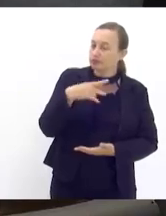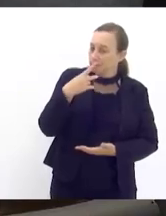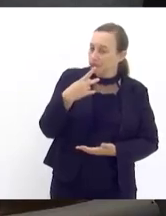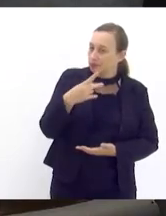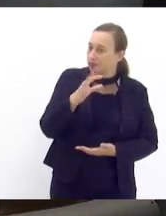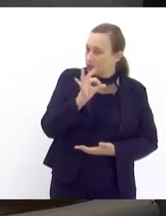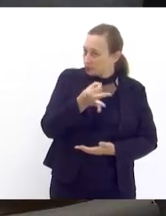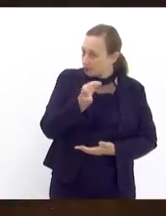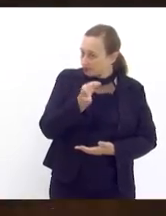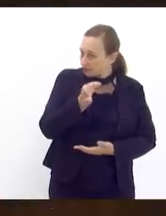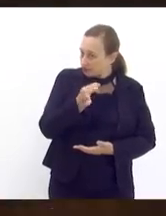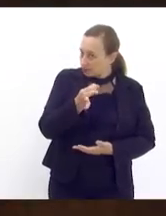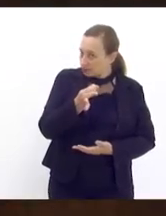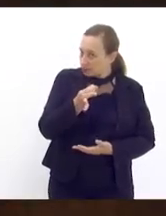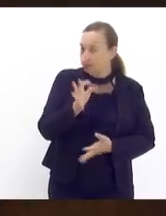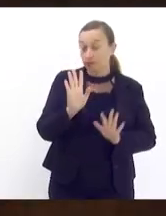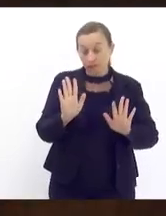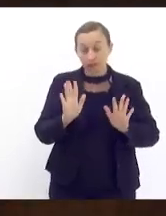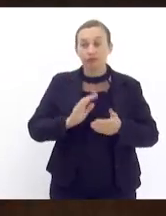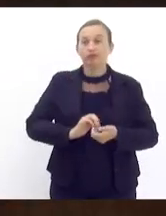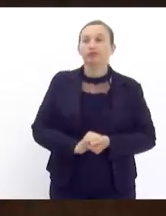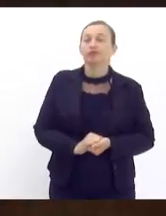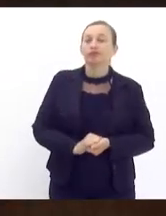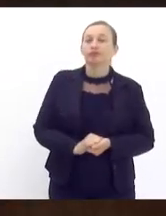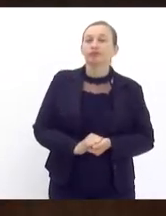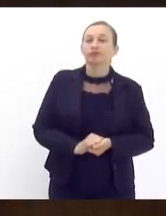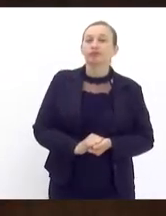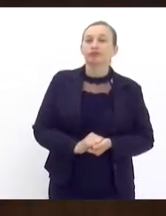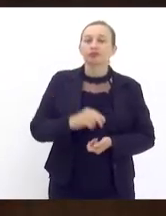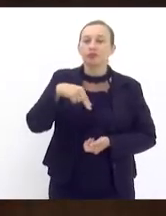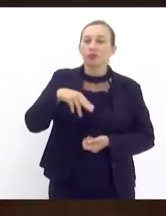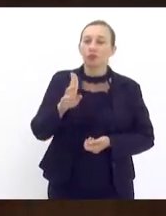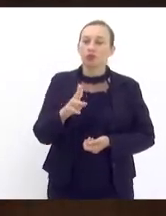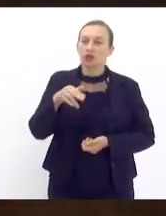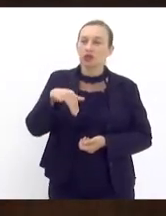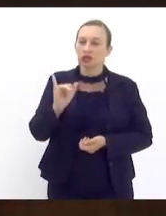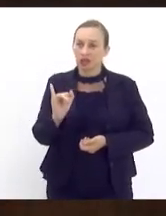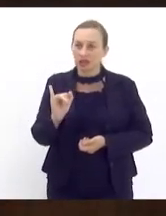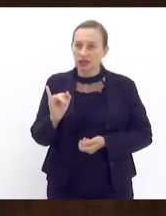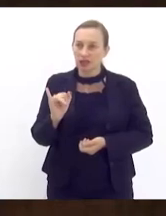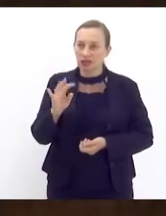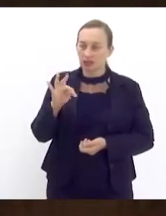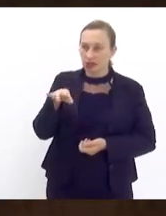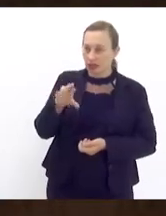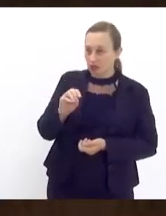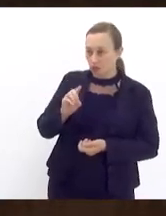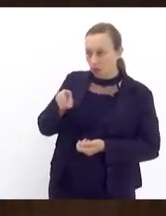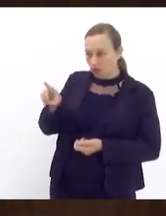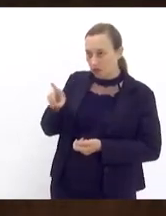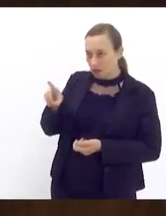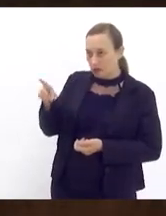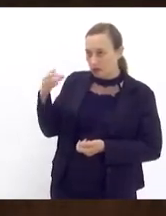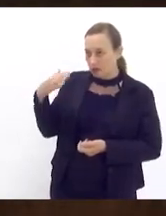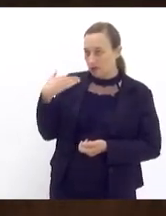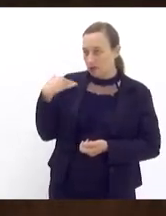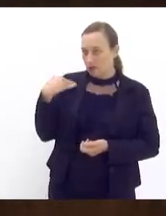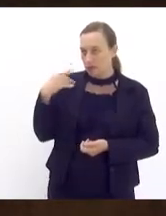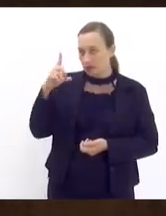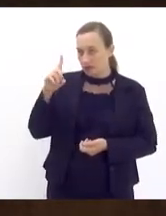pertinente veja a contradição quando o deputado Munir Neto está ali na minha esquerda